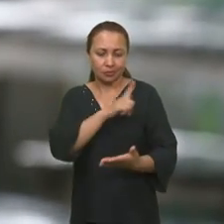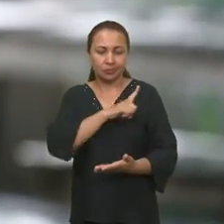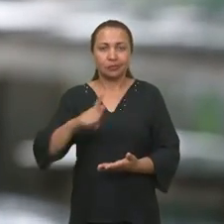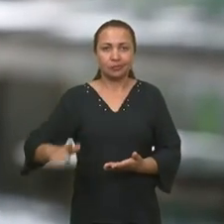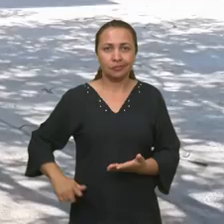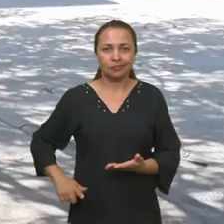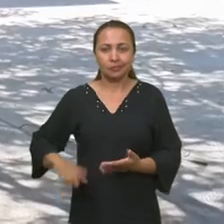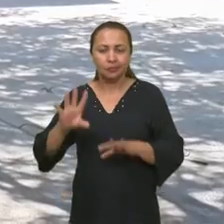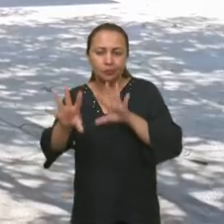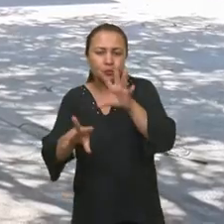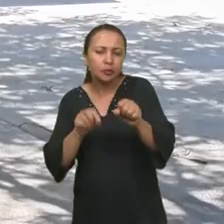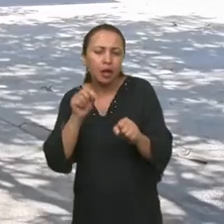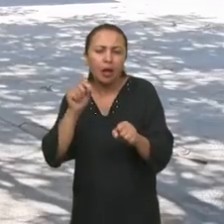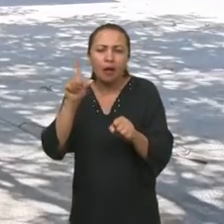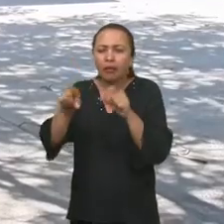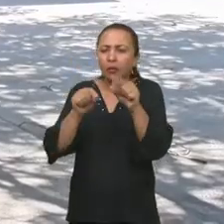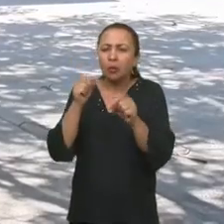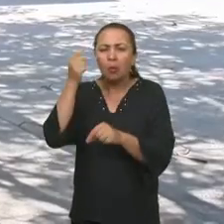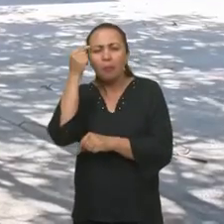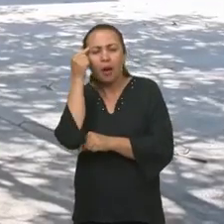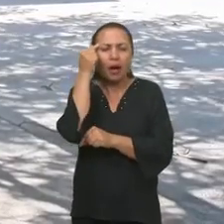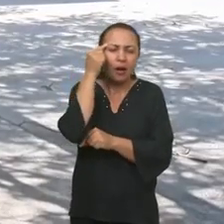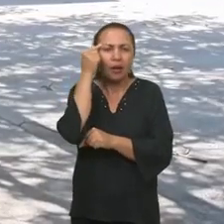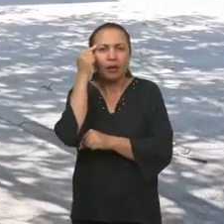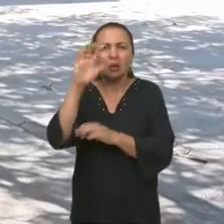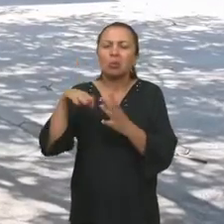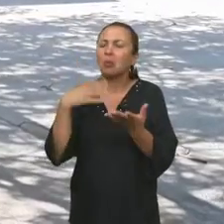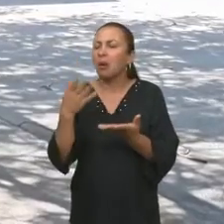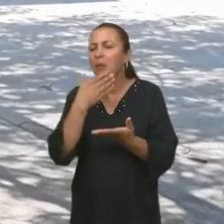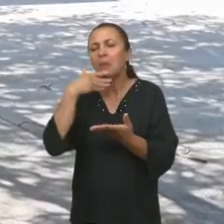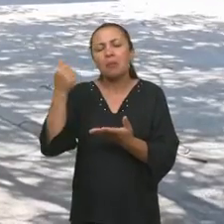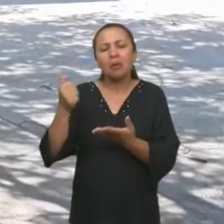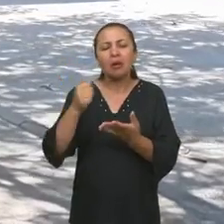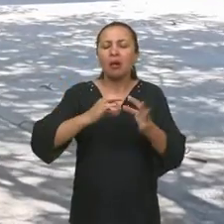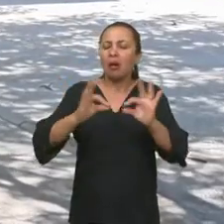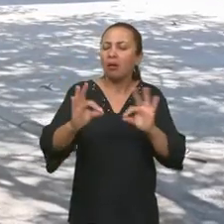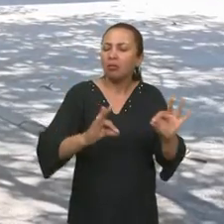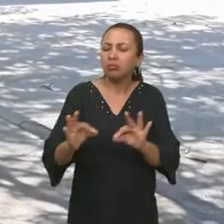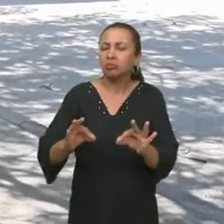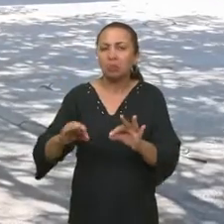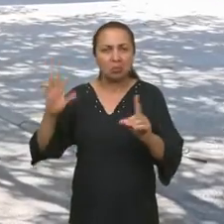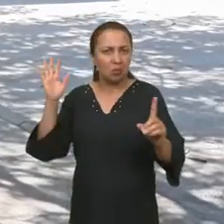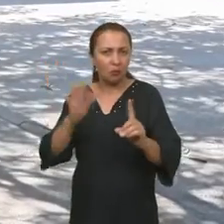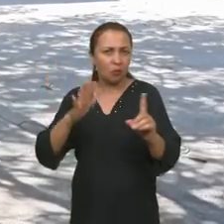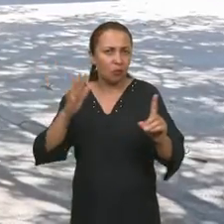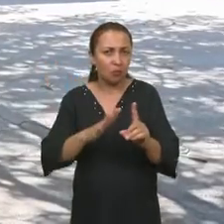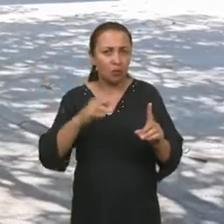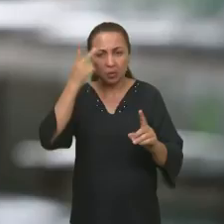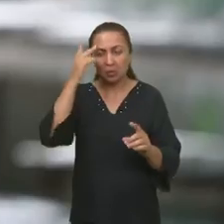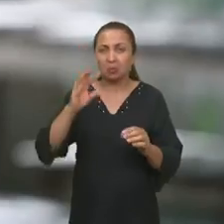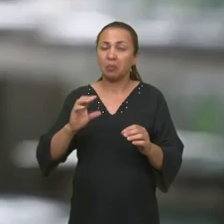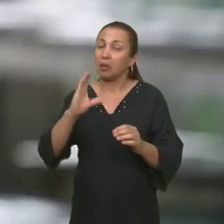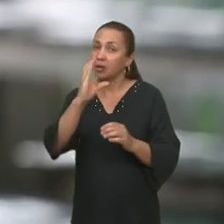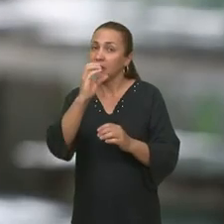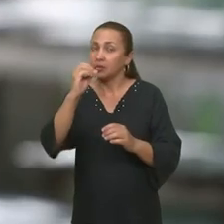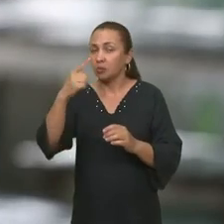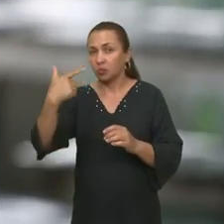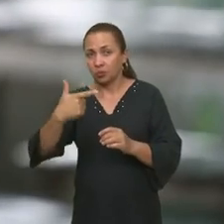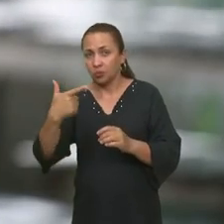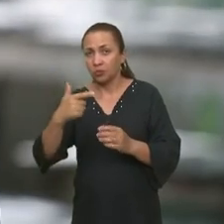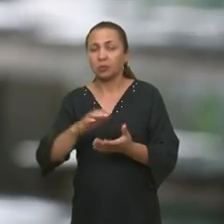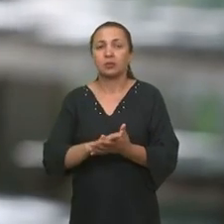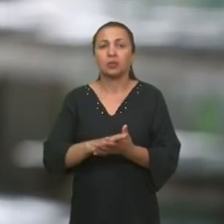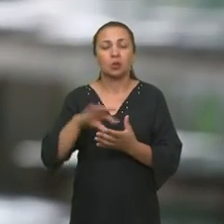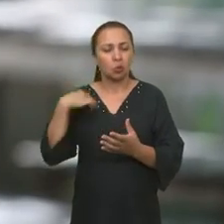os governos vão tomar decisão a respeito de qual tipo de manejo precisa ser incentivado para sequestrar carbono,